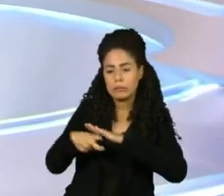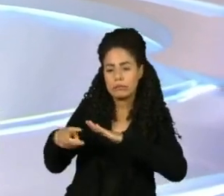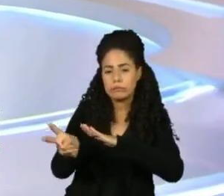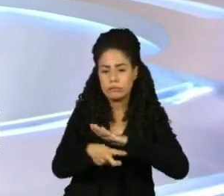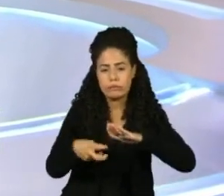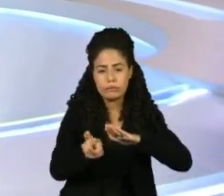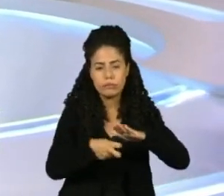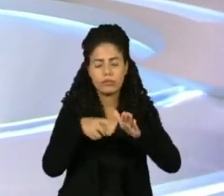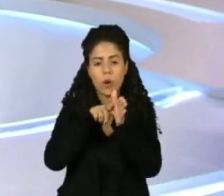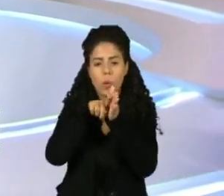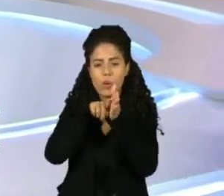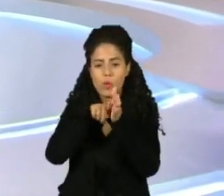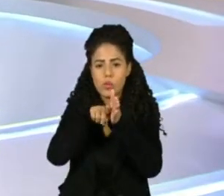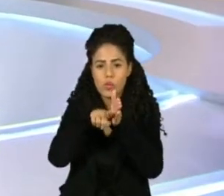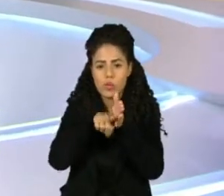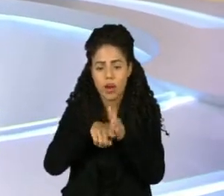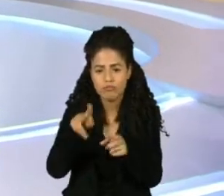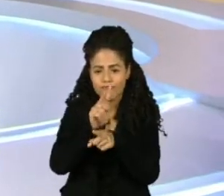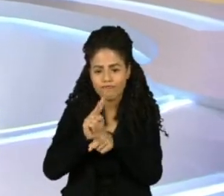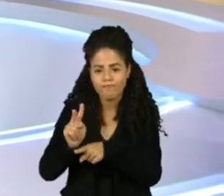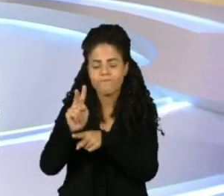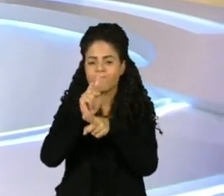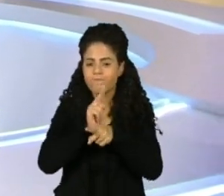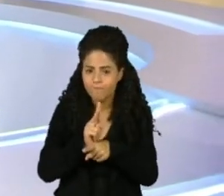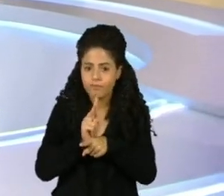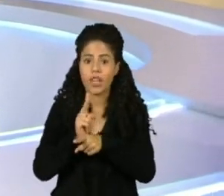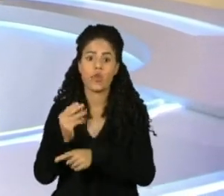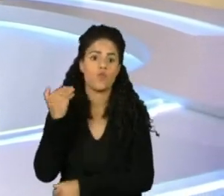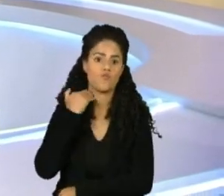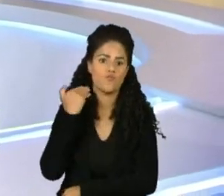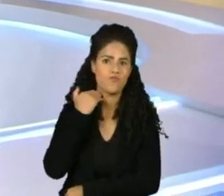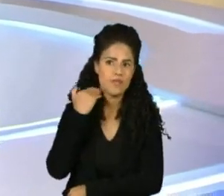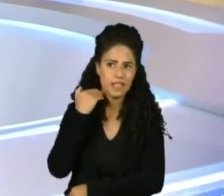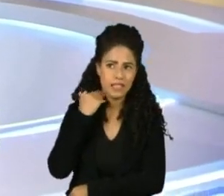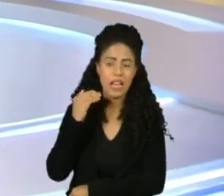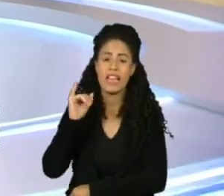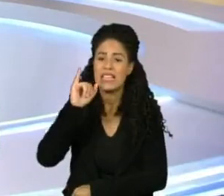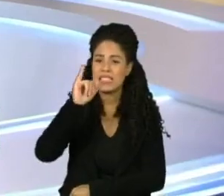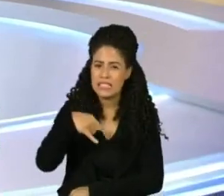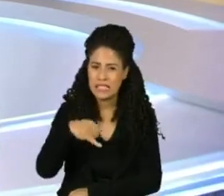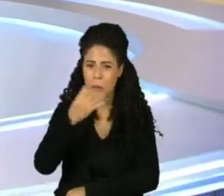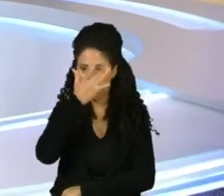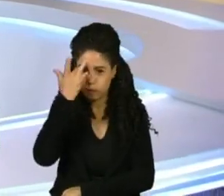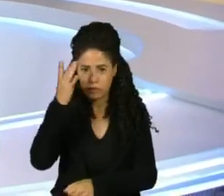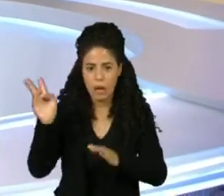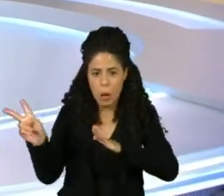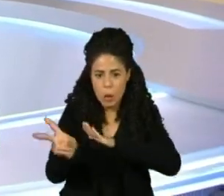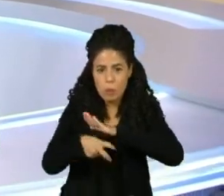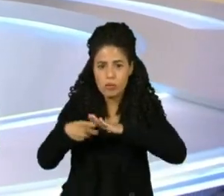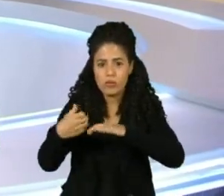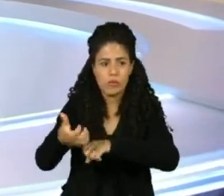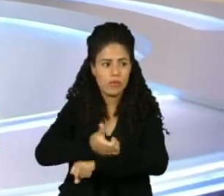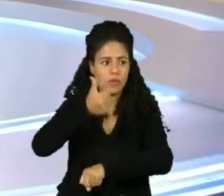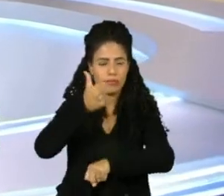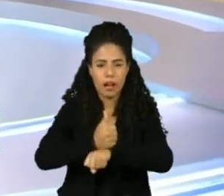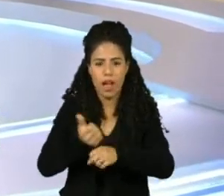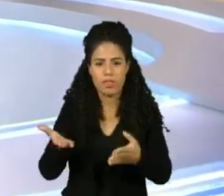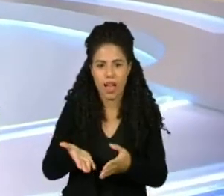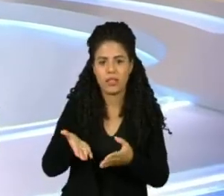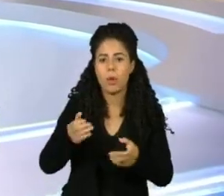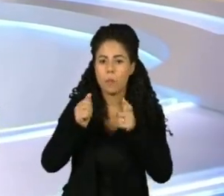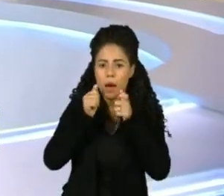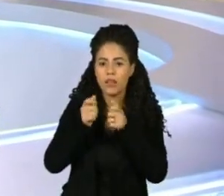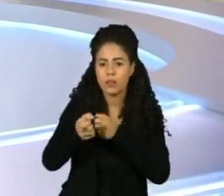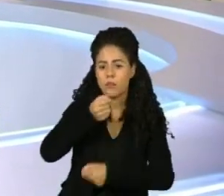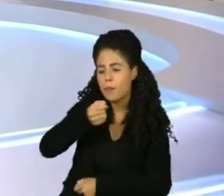com a pesquisa de um serviço de proteção ao crédito. Pois é, a proteção contra os golpistas é justamente o assunto da entrevista de hoje com